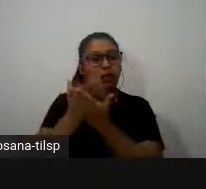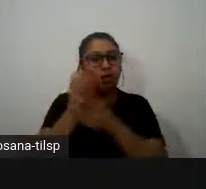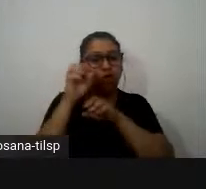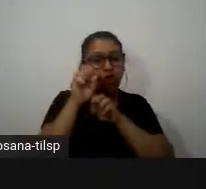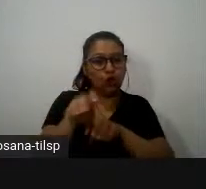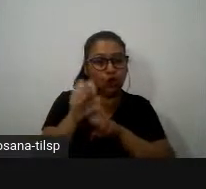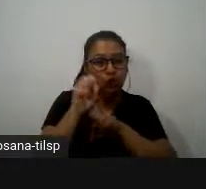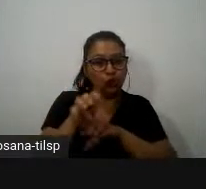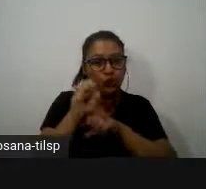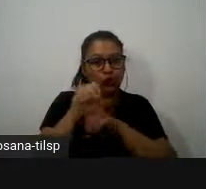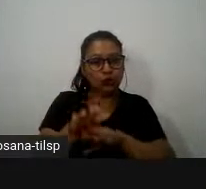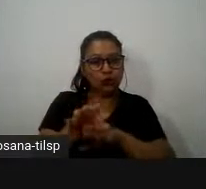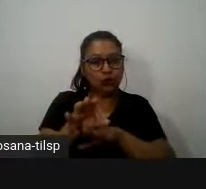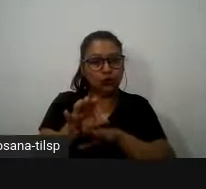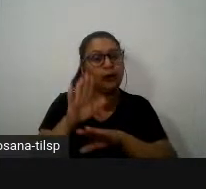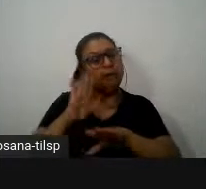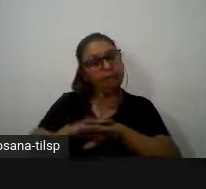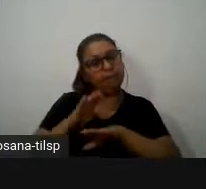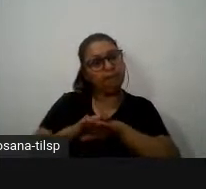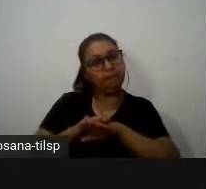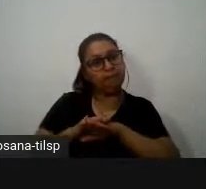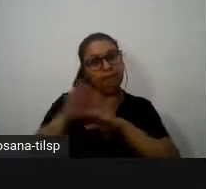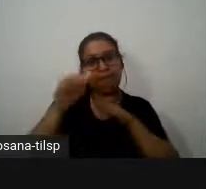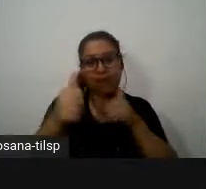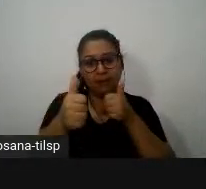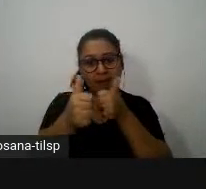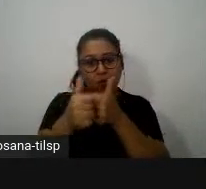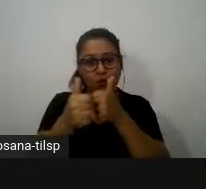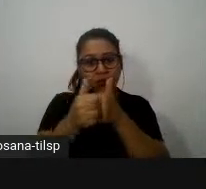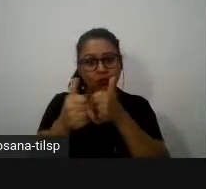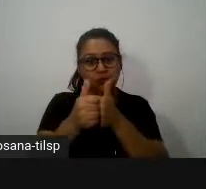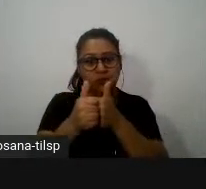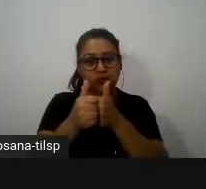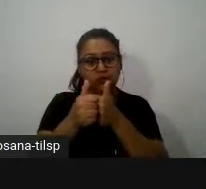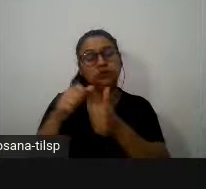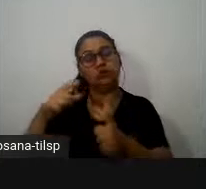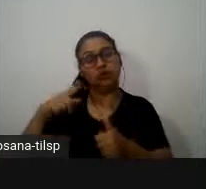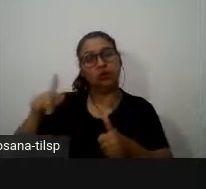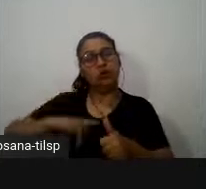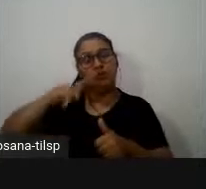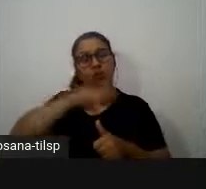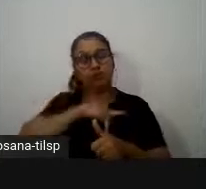uma educação e também uma aproximação pública da ciência